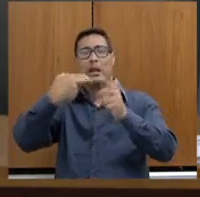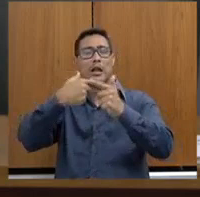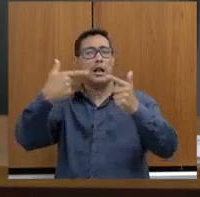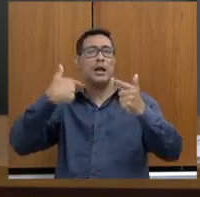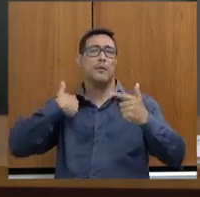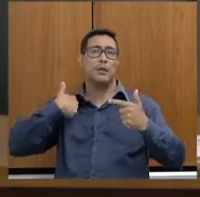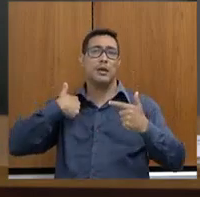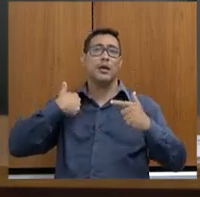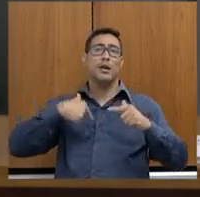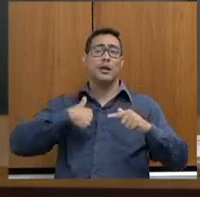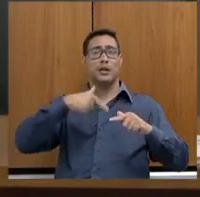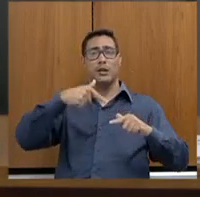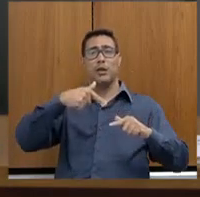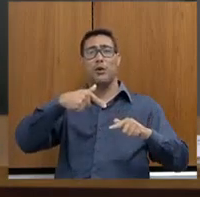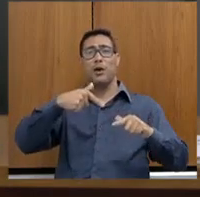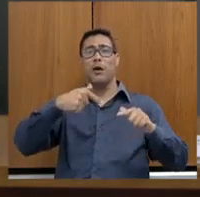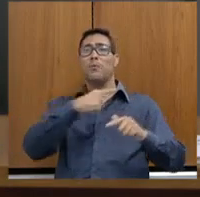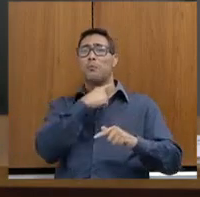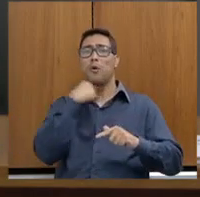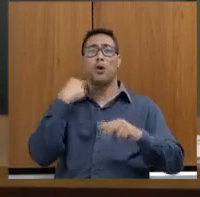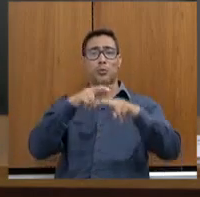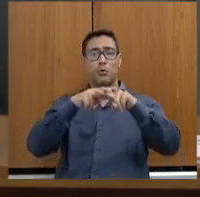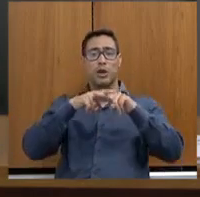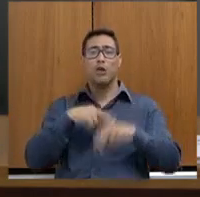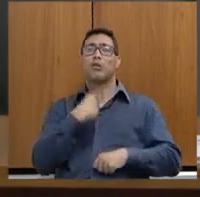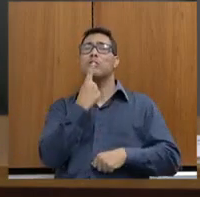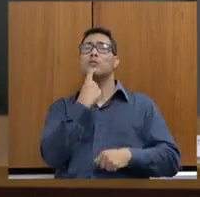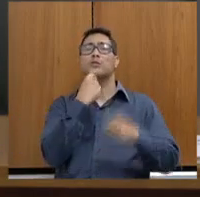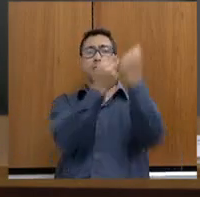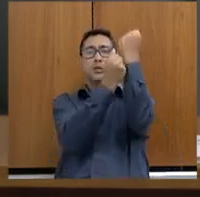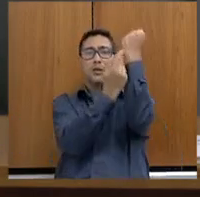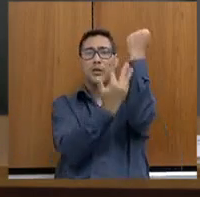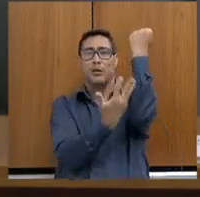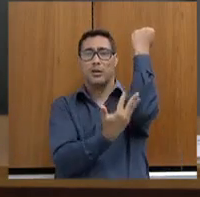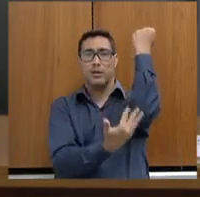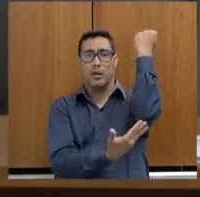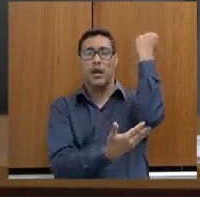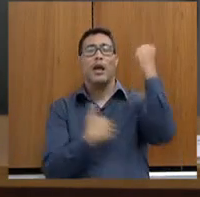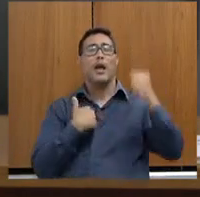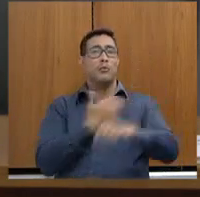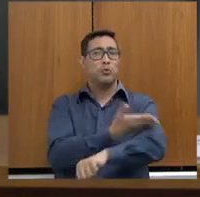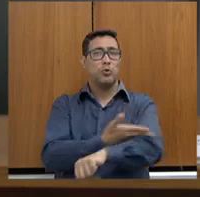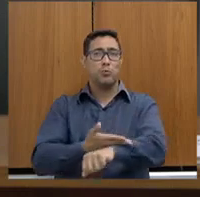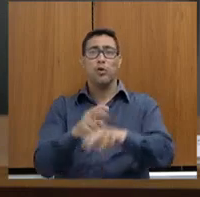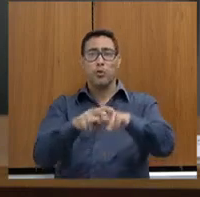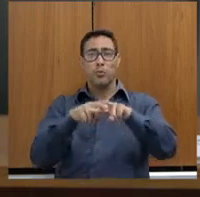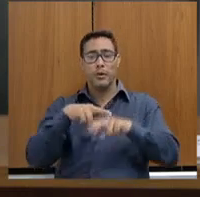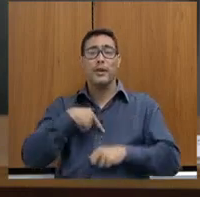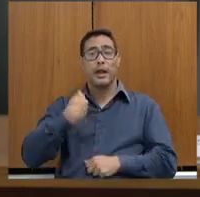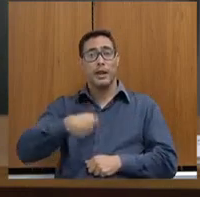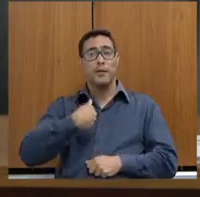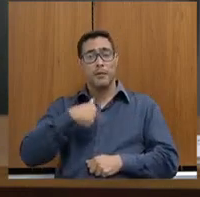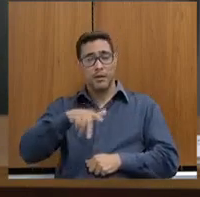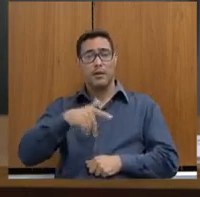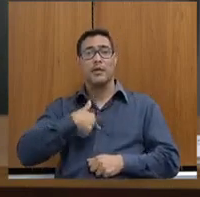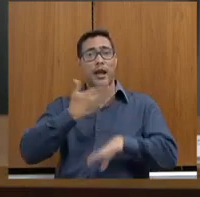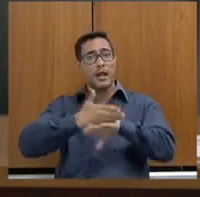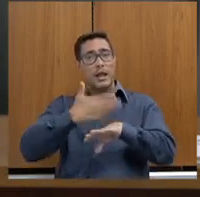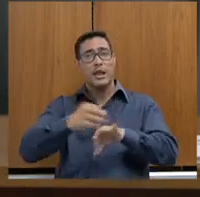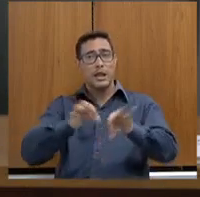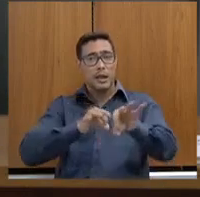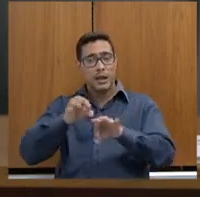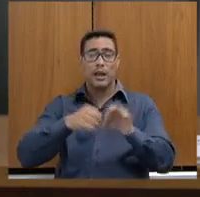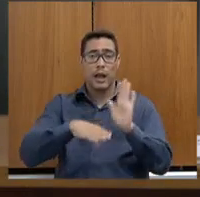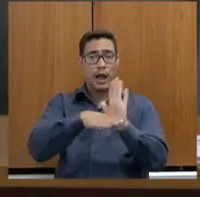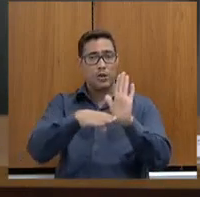a morte por sangramento é muito comum. Então, o policial tem que estar treinado para a utilização de equipamentos que vão salvar, literalmente, a vida desse